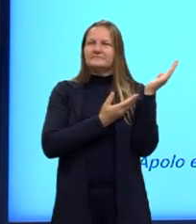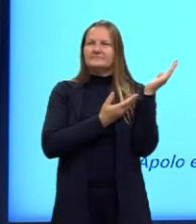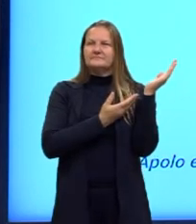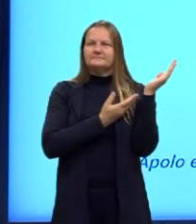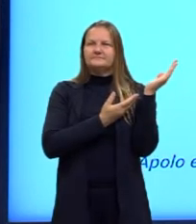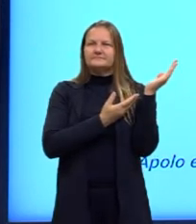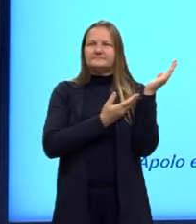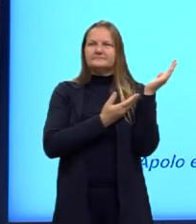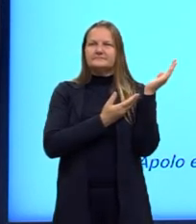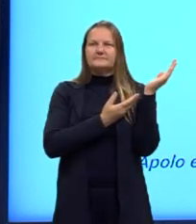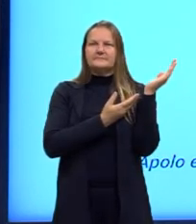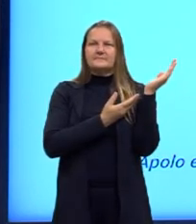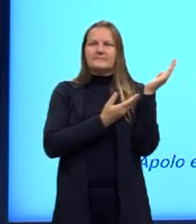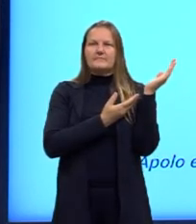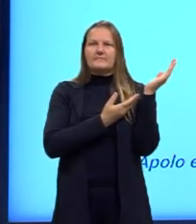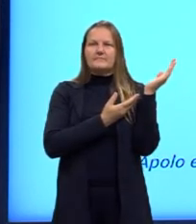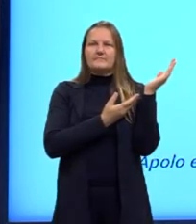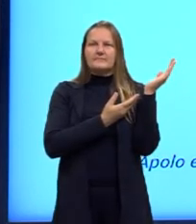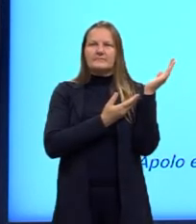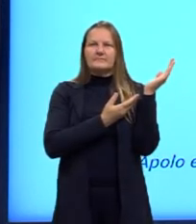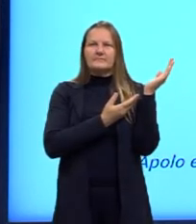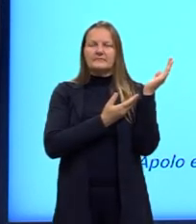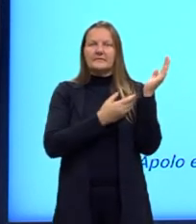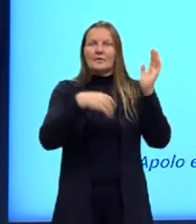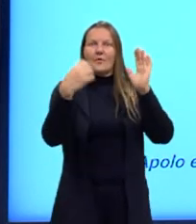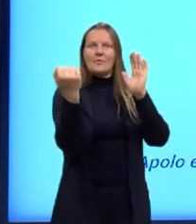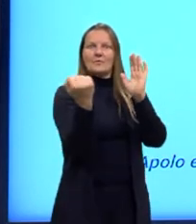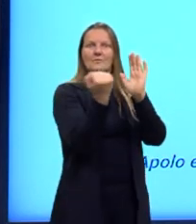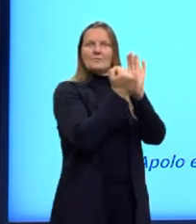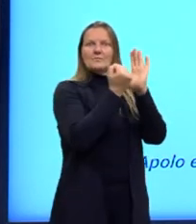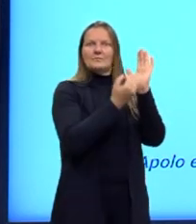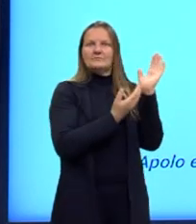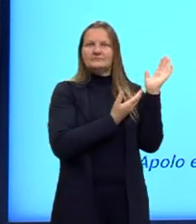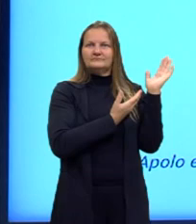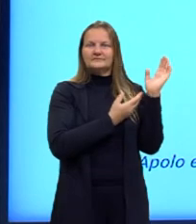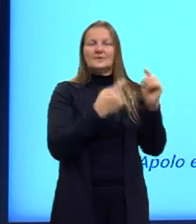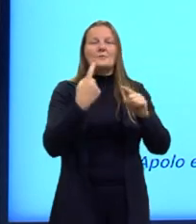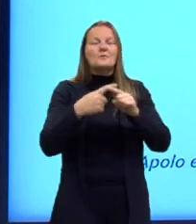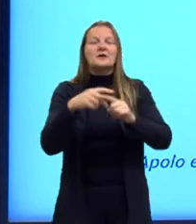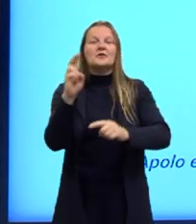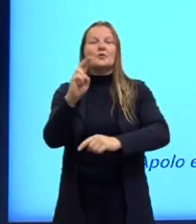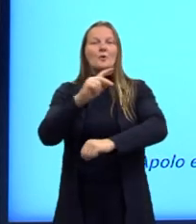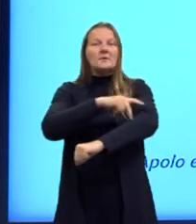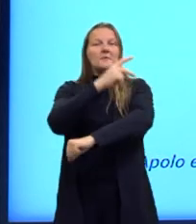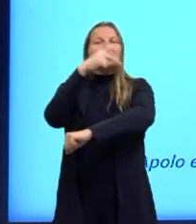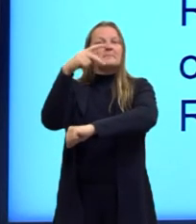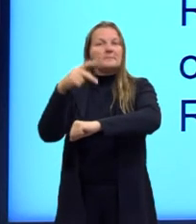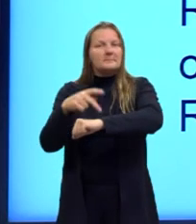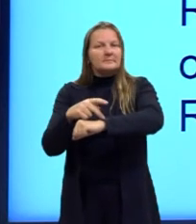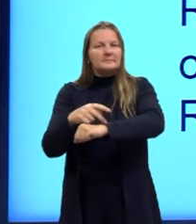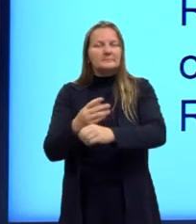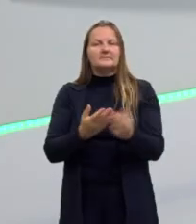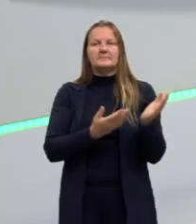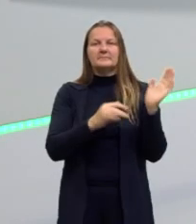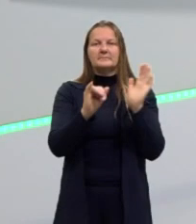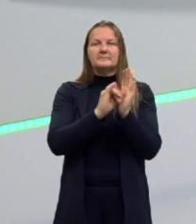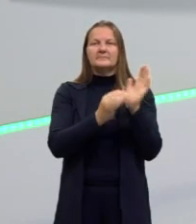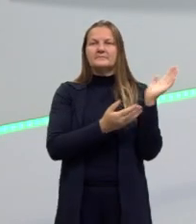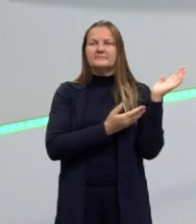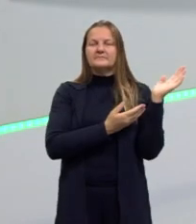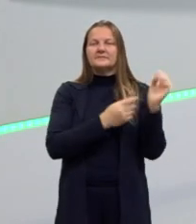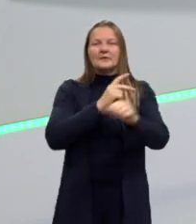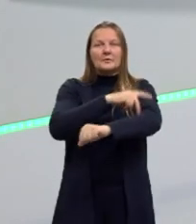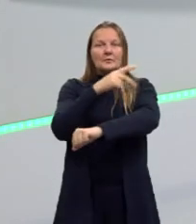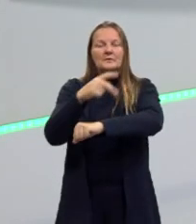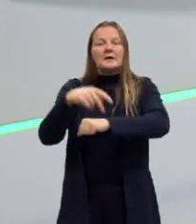nossa simbologia, por que surgiu o nome parnasianismo. O